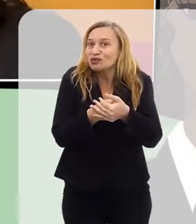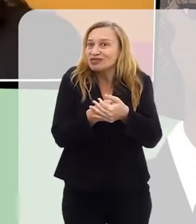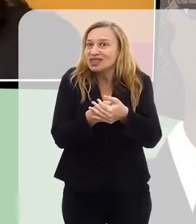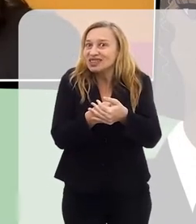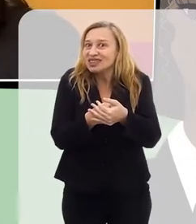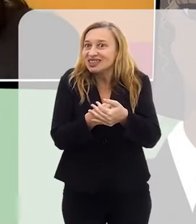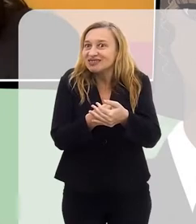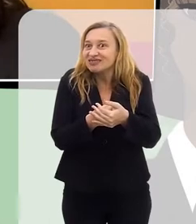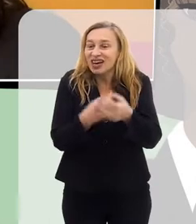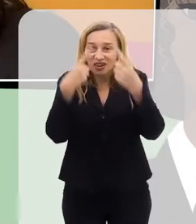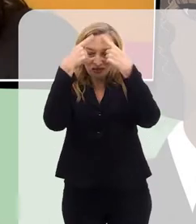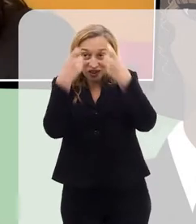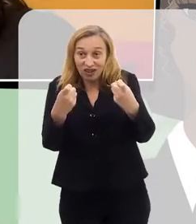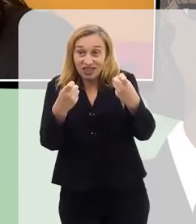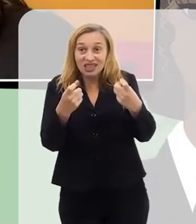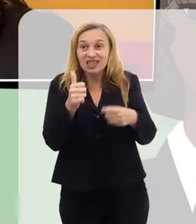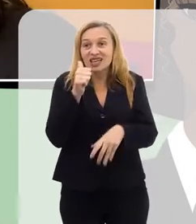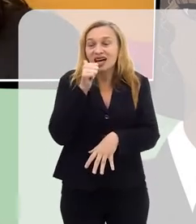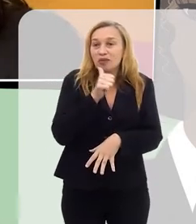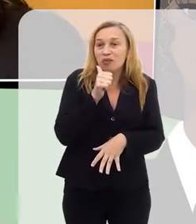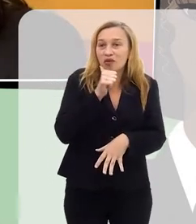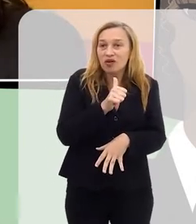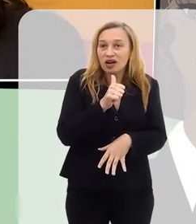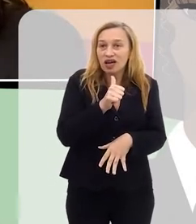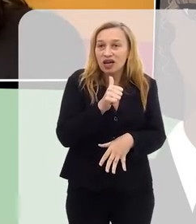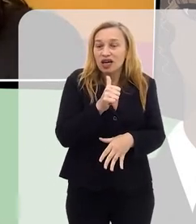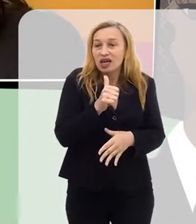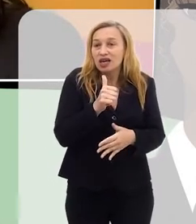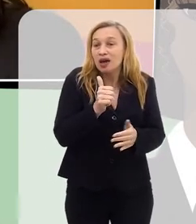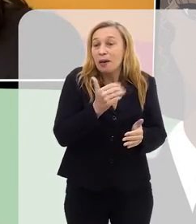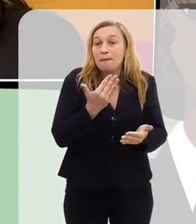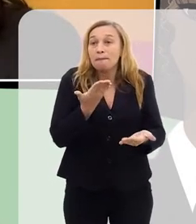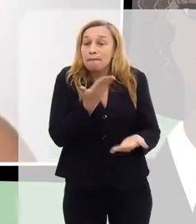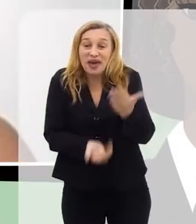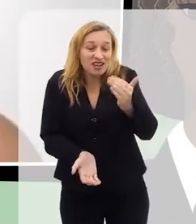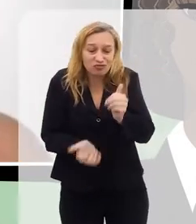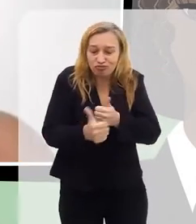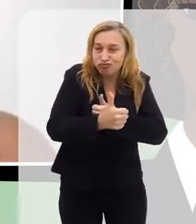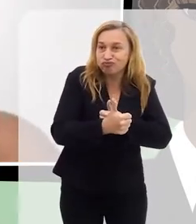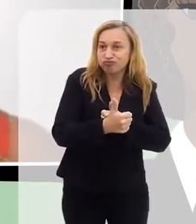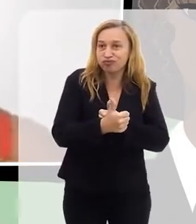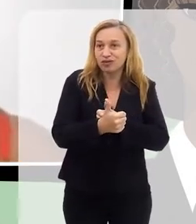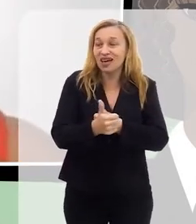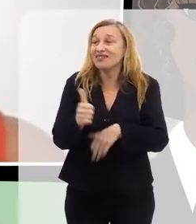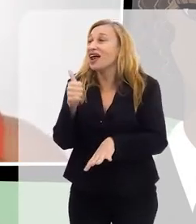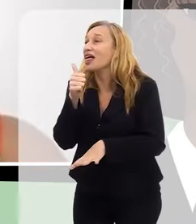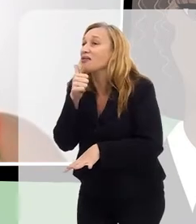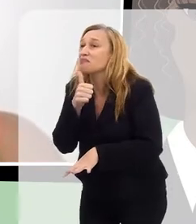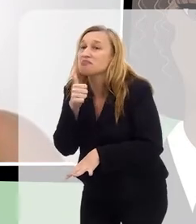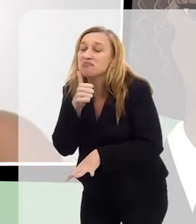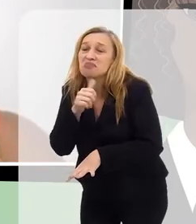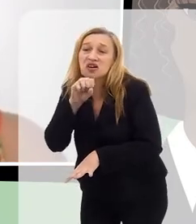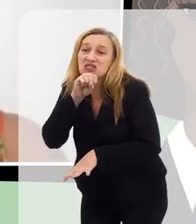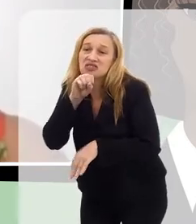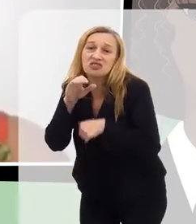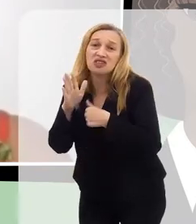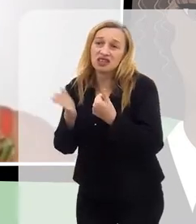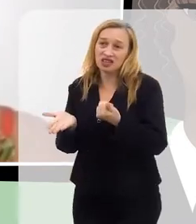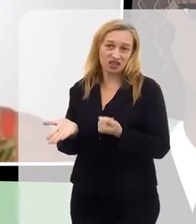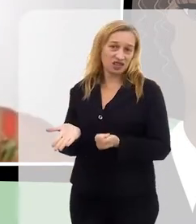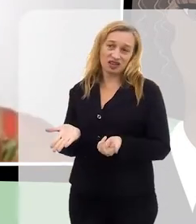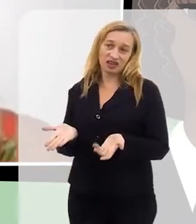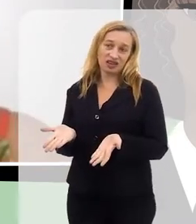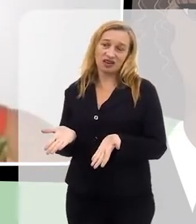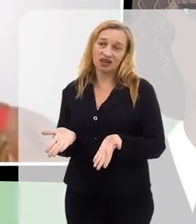Então, é aquela violência onde a mulher, ela perde totalmente o seu protagonismo, ele é chamada de mãezinha, né?